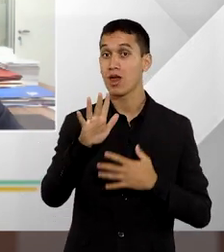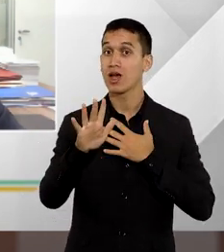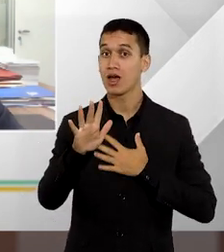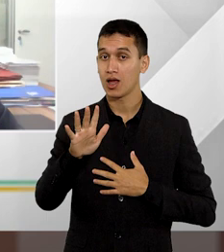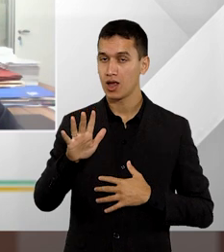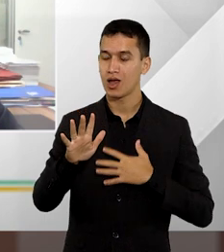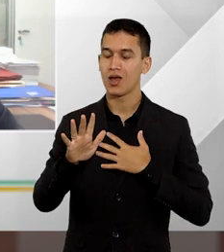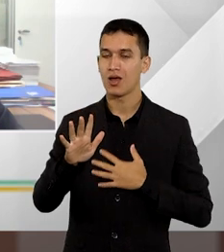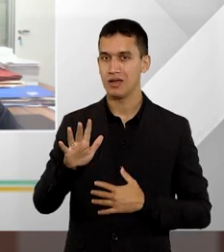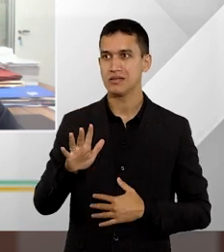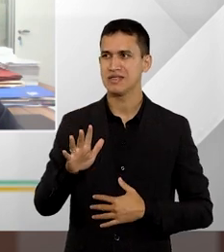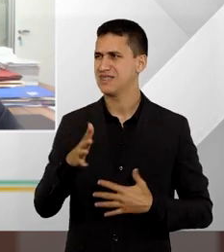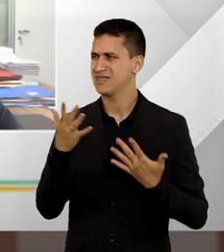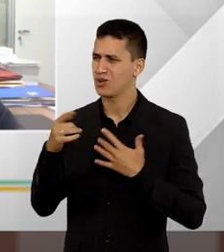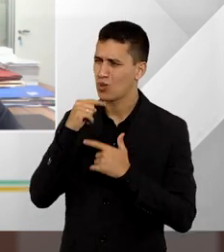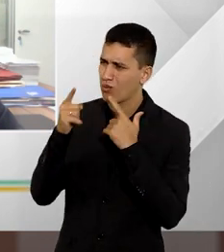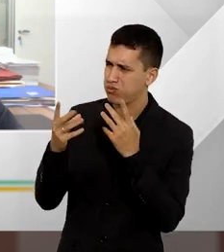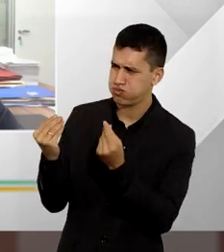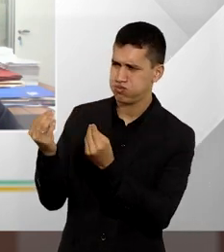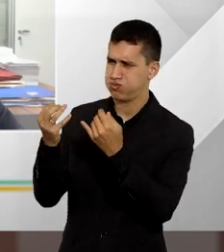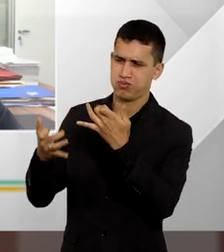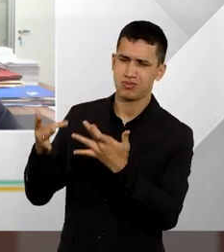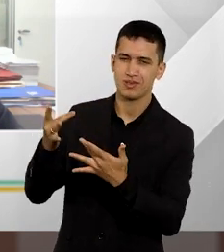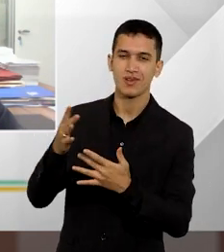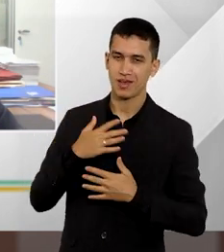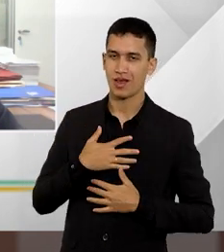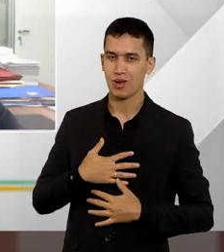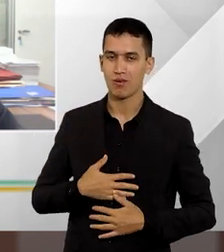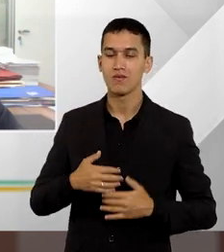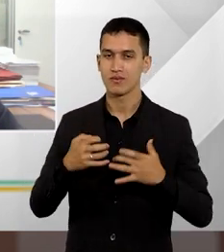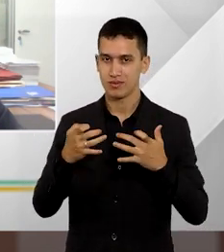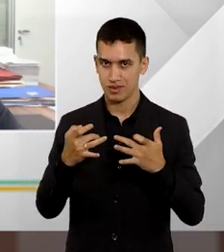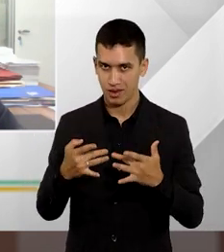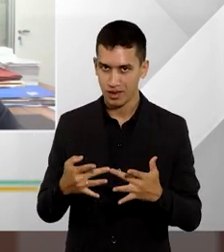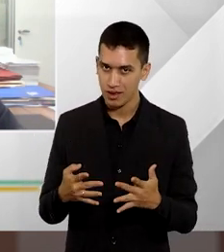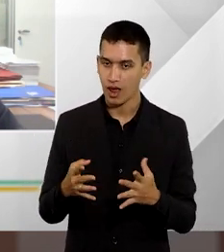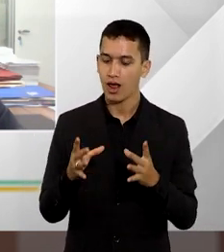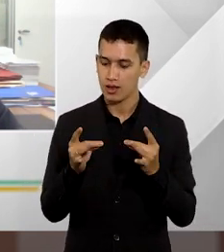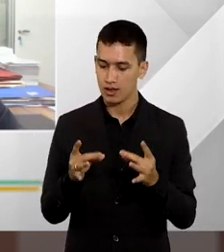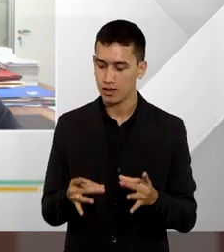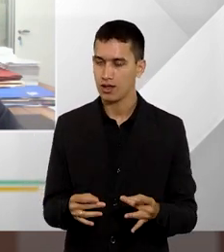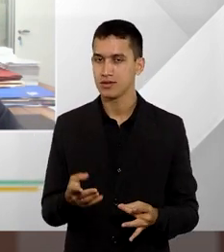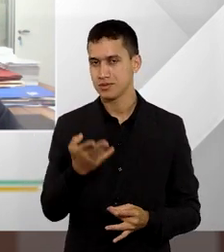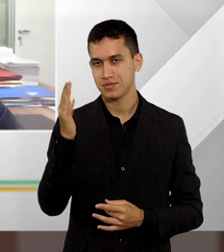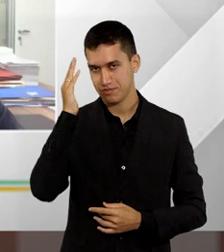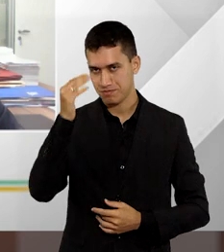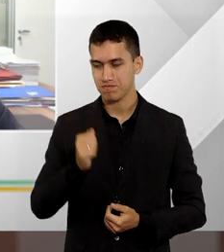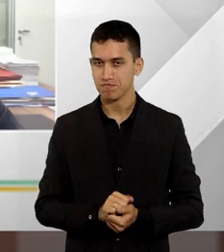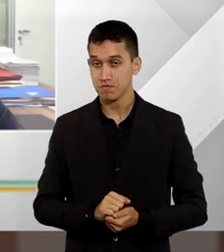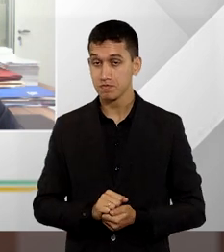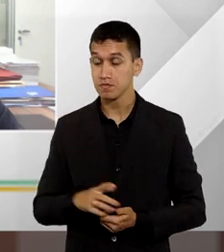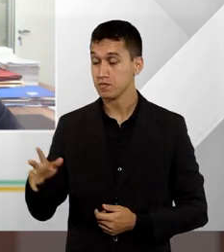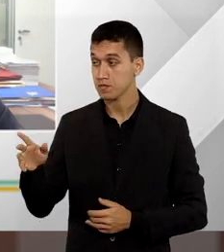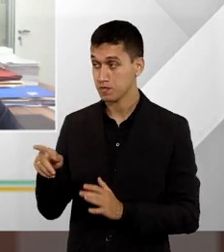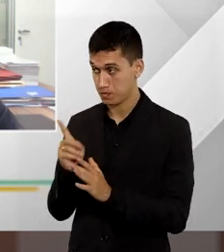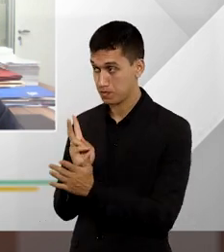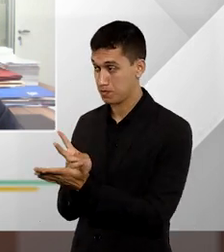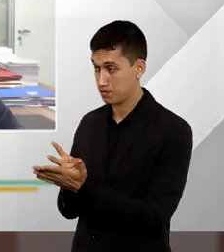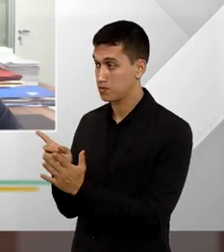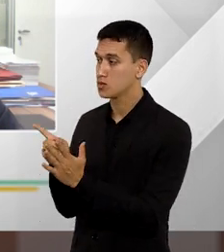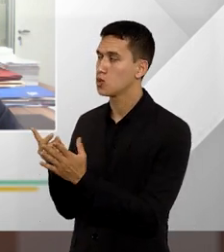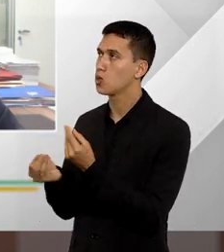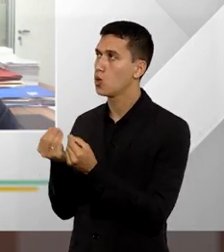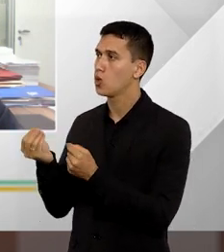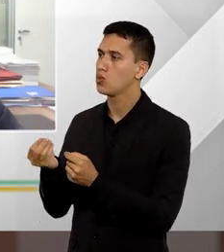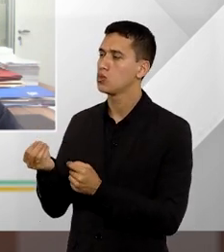você não ficar em dúvida e entender direito realmente esse assunto, ok? Bom, continuando, doutor Sérgio, e como é que são estabelecidos os